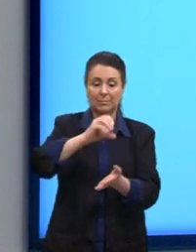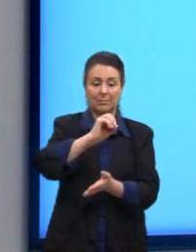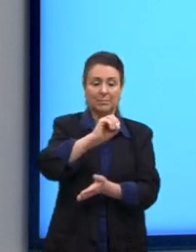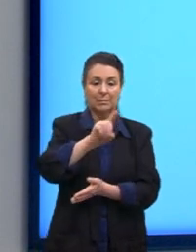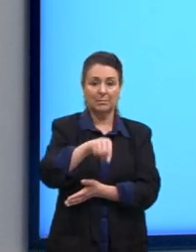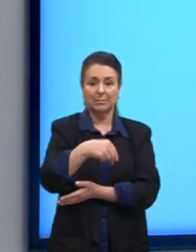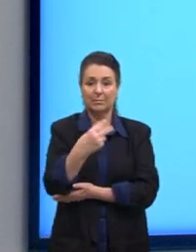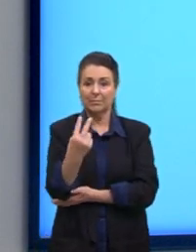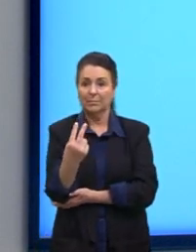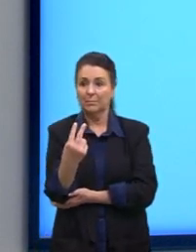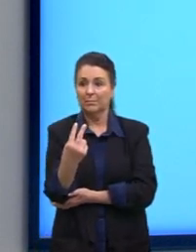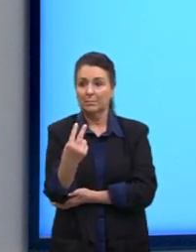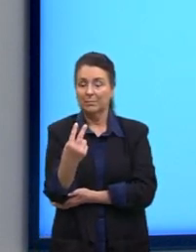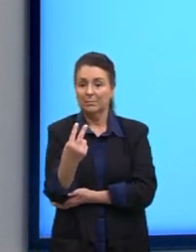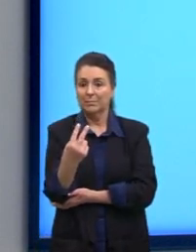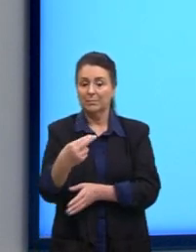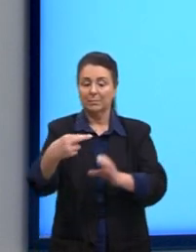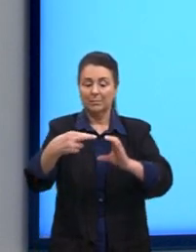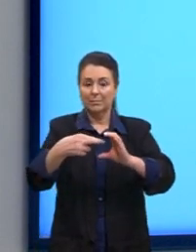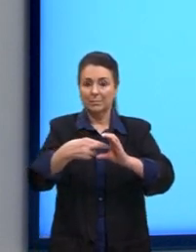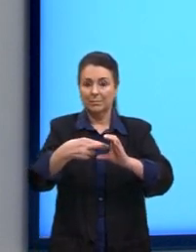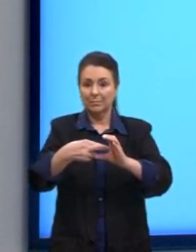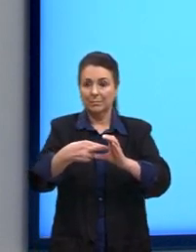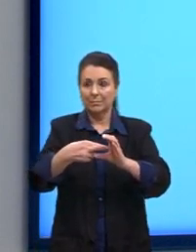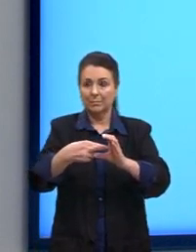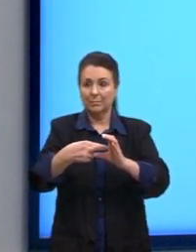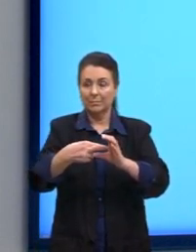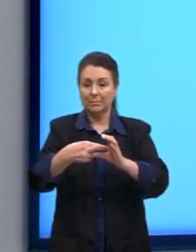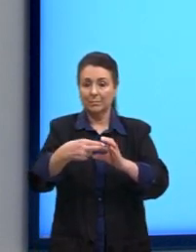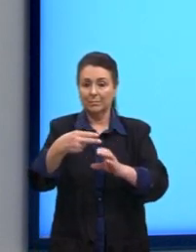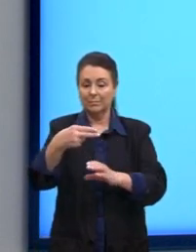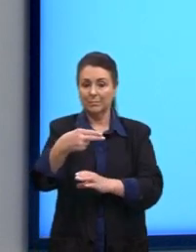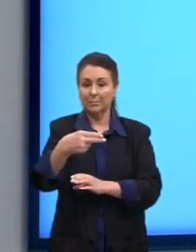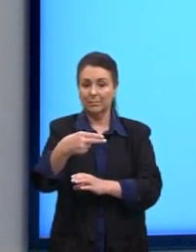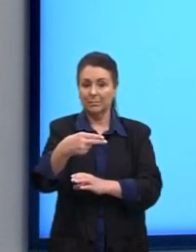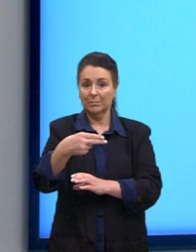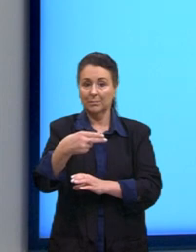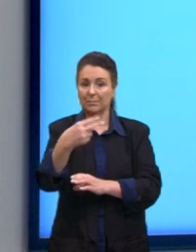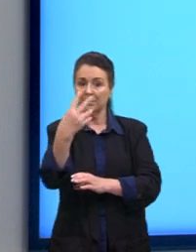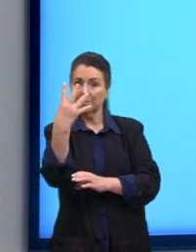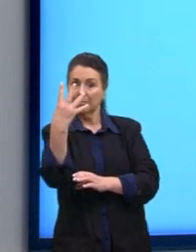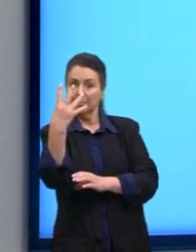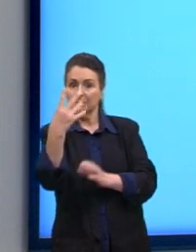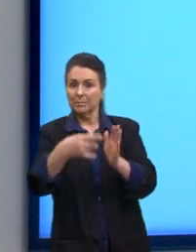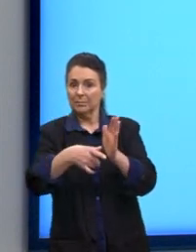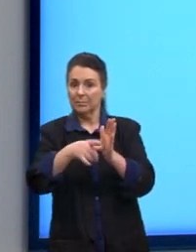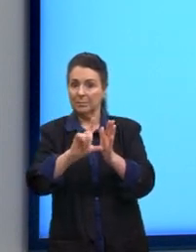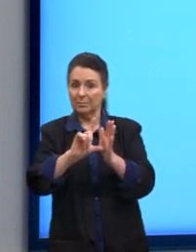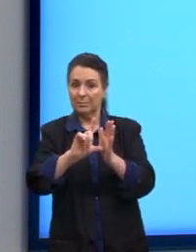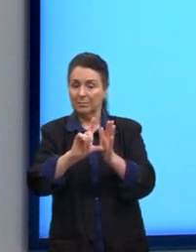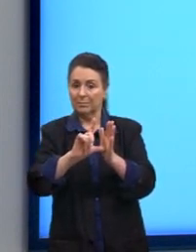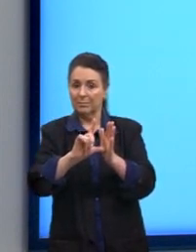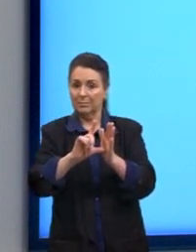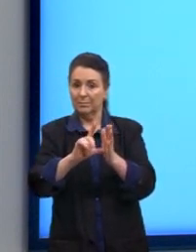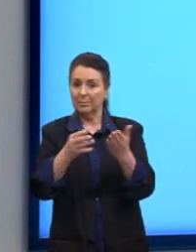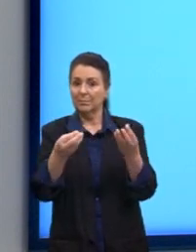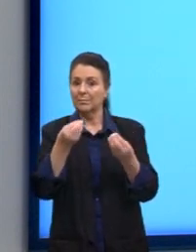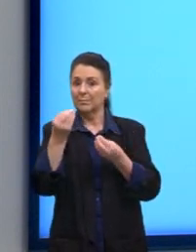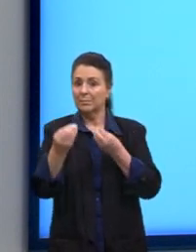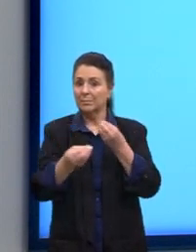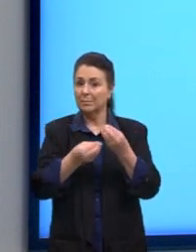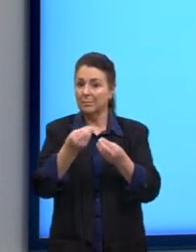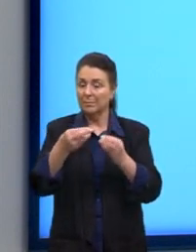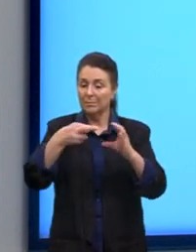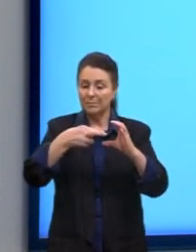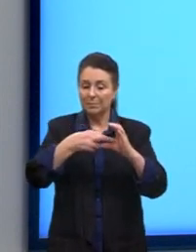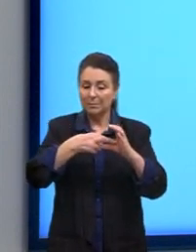e 2. E o raio? Nós tínhamos lá igual a 4 no final da equação. Como o raio é